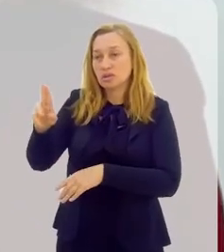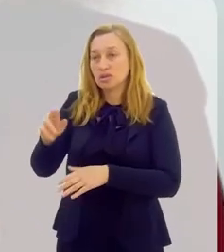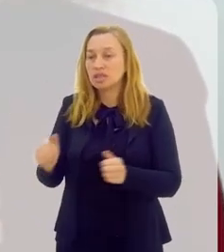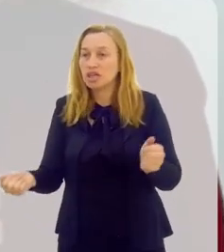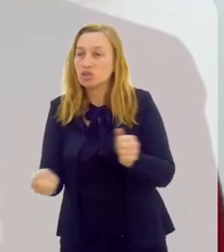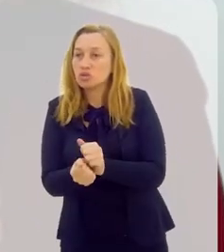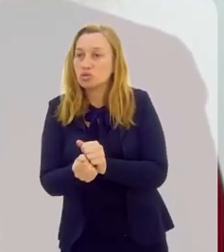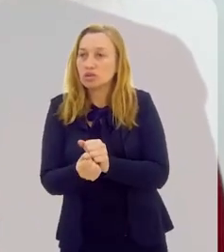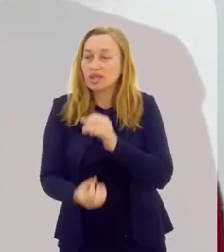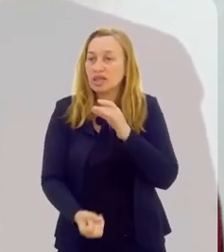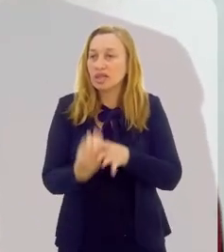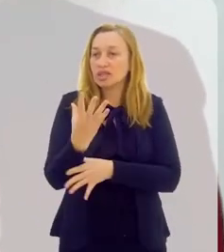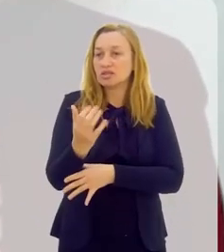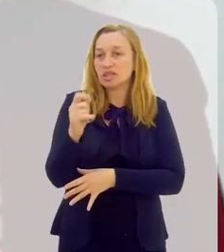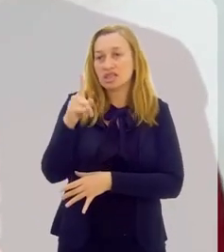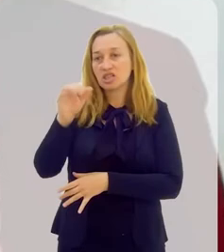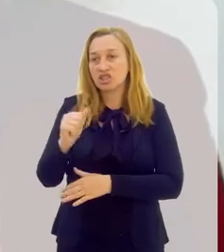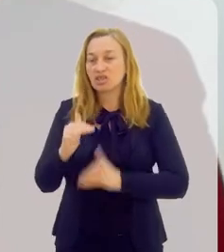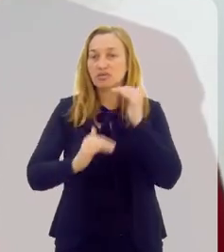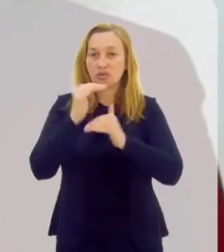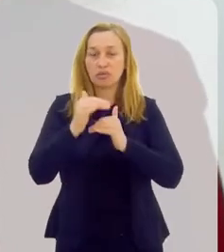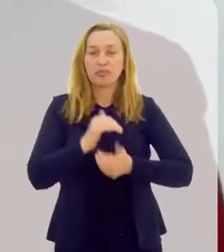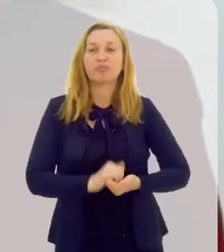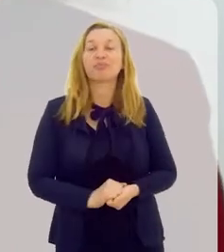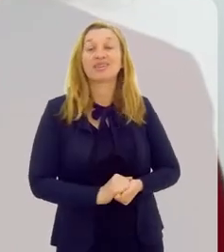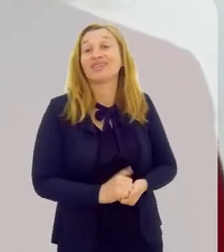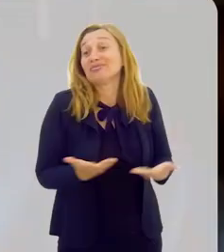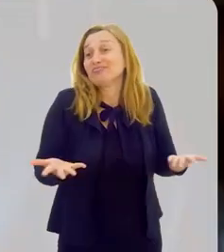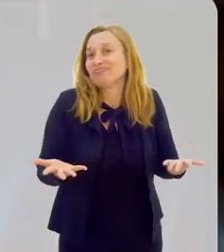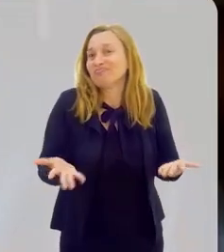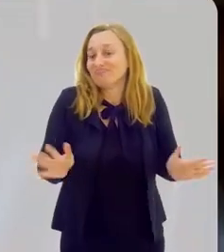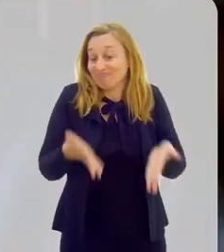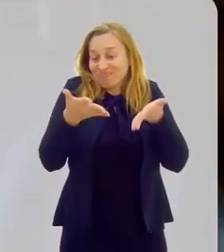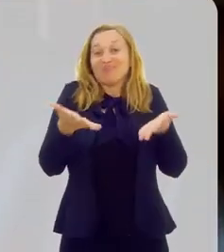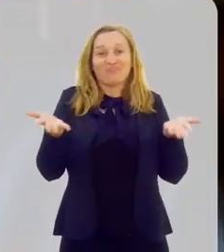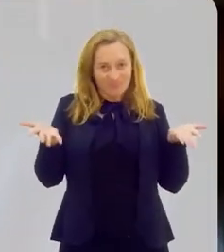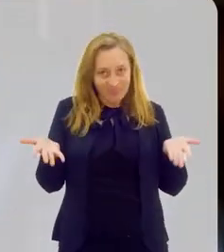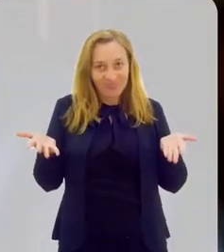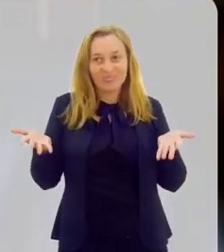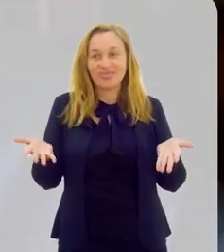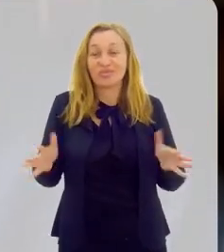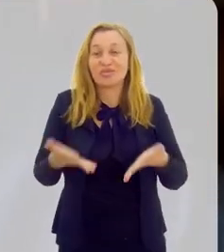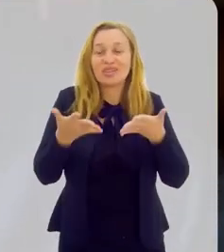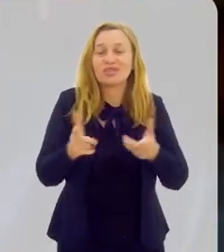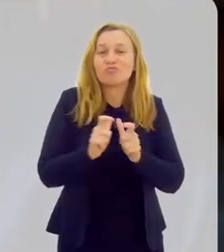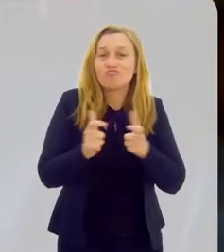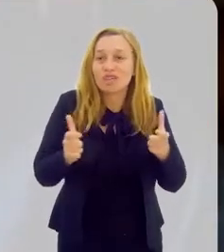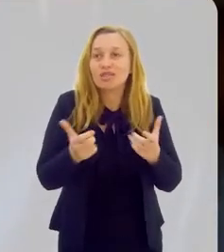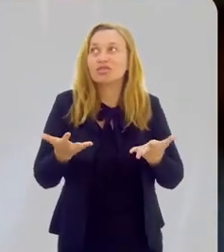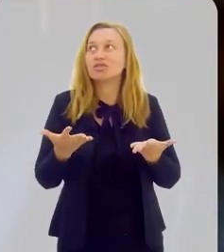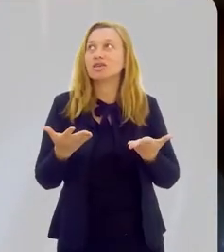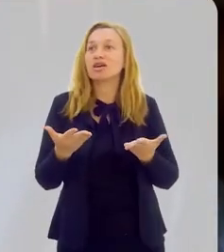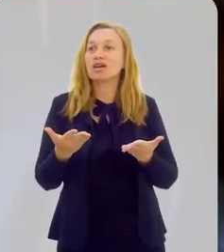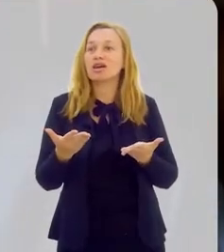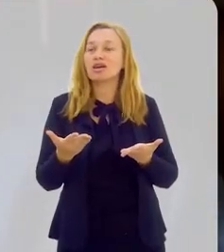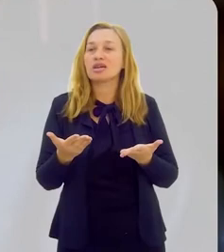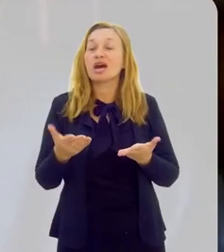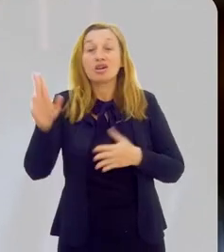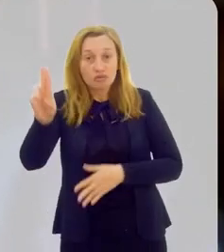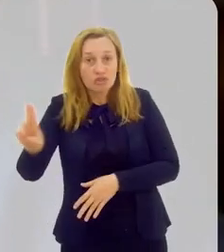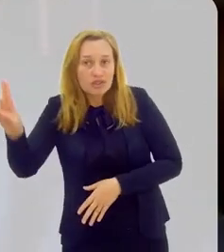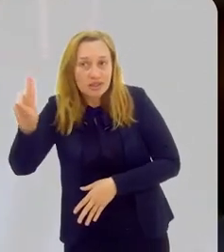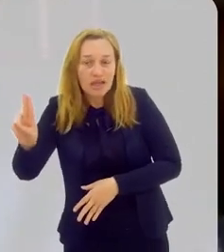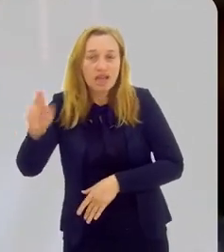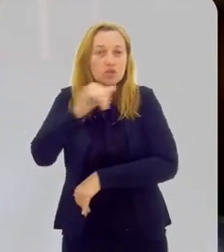participar do desenho e da construção dessa agenda de desenvolvimento? A nossa é total motivadora, estamos com uma motivação muito grande.